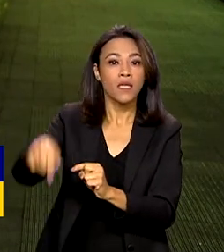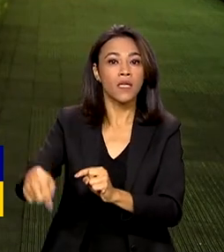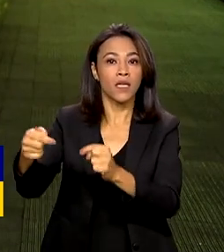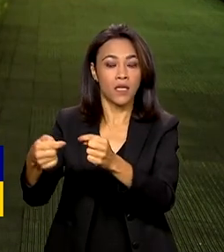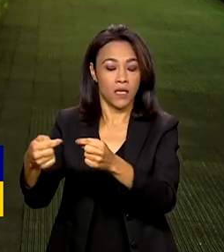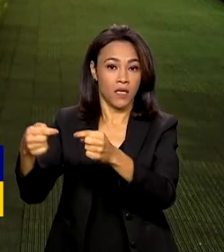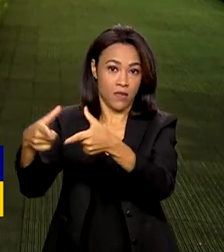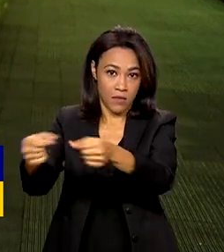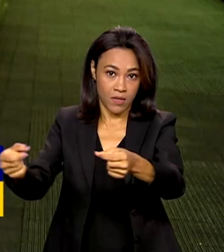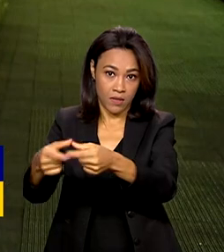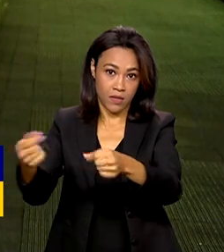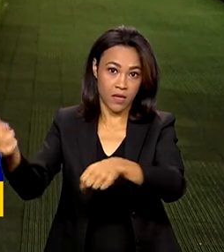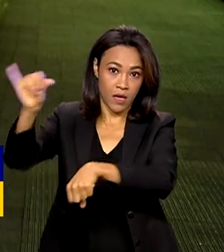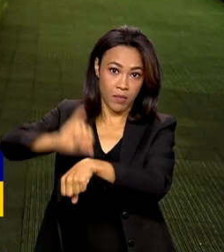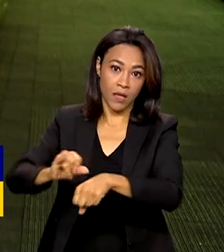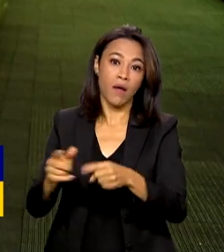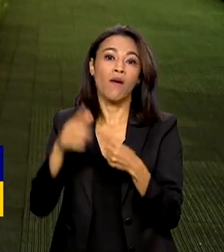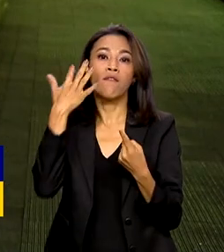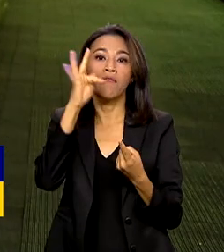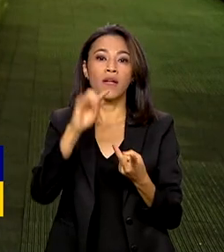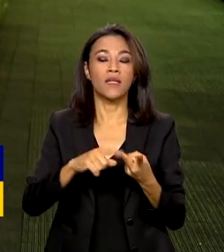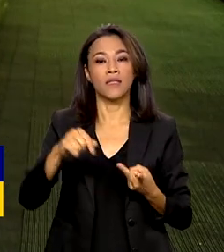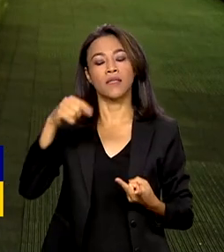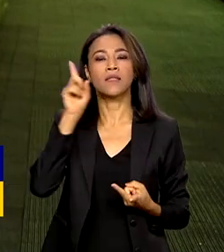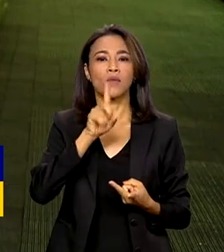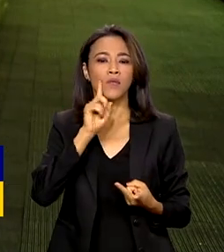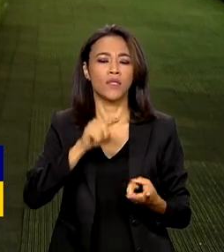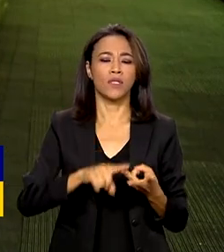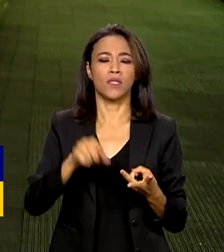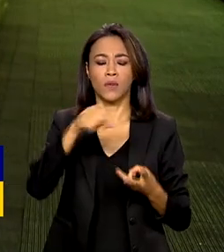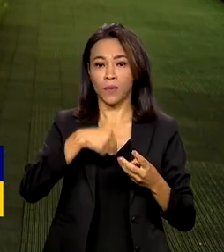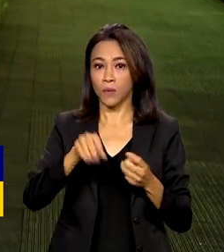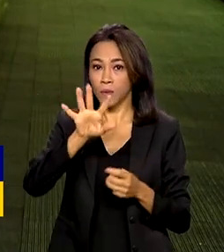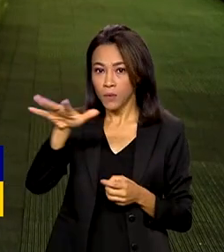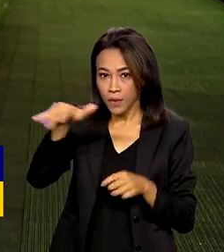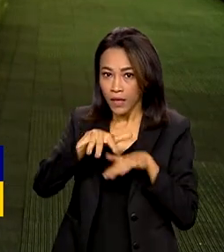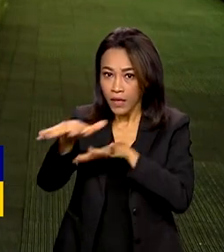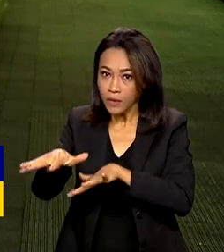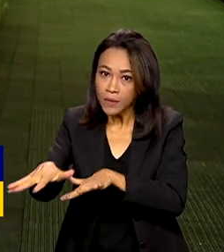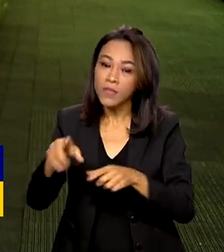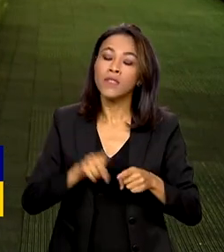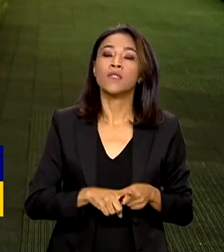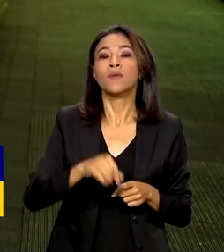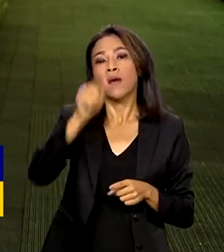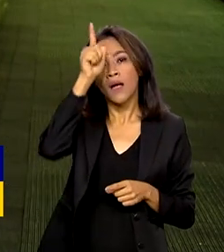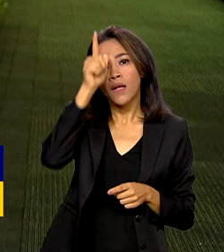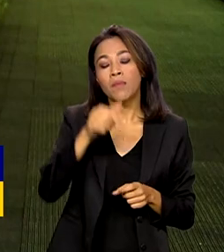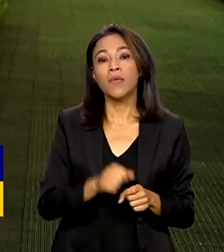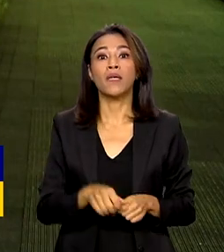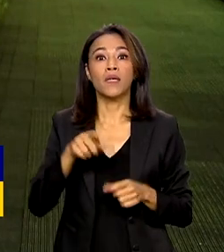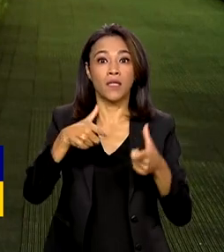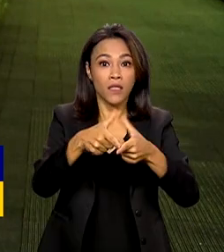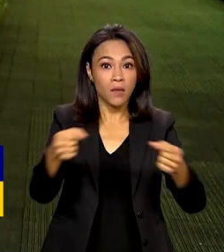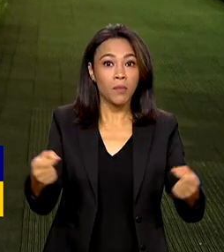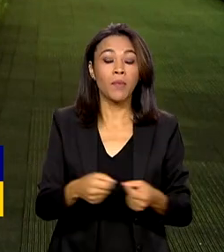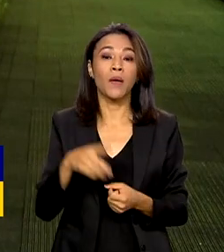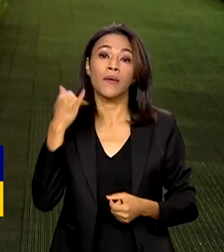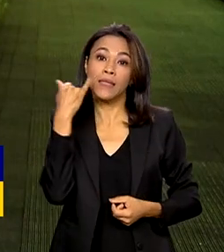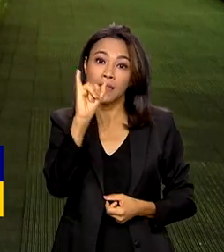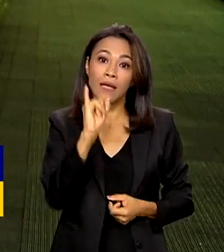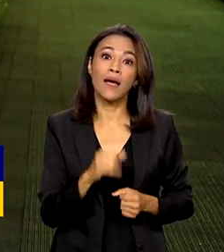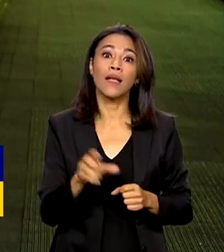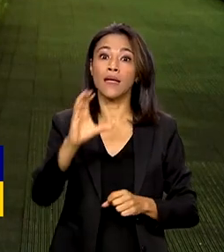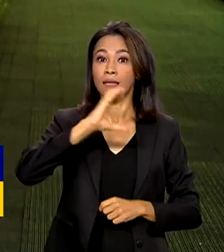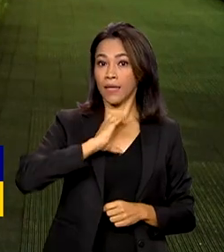O G7 é formado por França, Estados Unidos, Reino Unido, Alemanha, Japão, Itália e Canadá. Estão convidados para